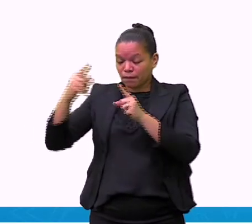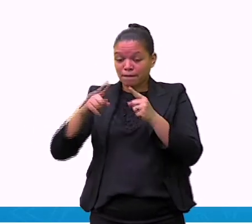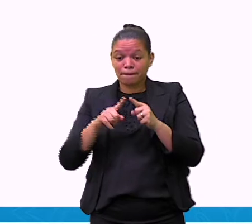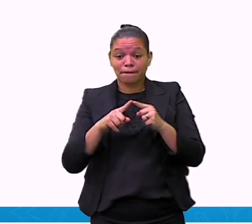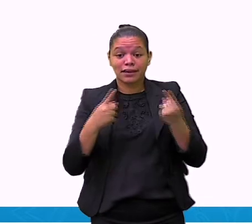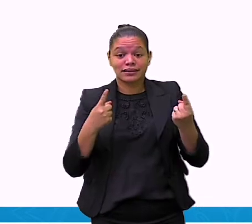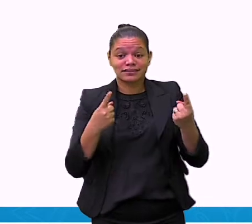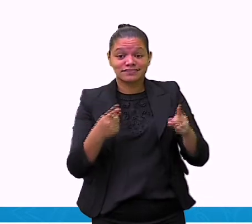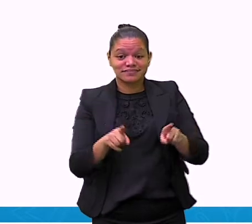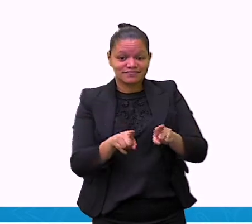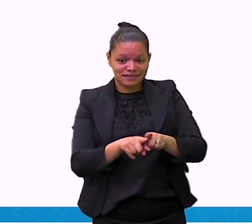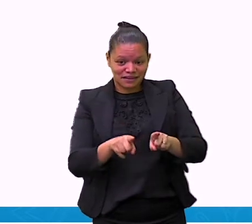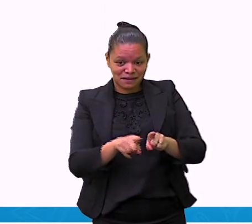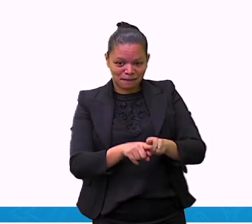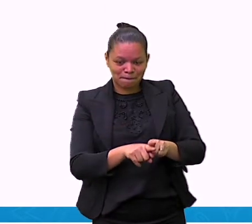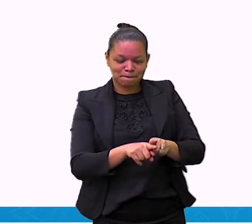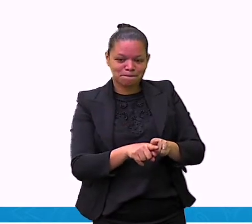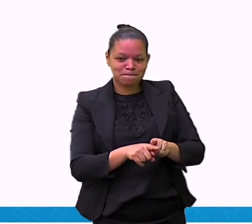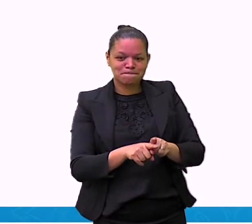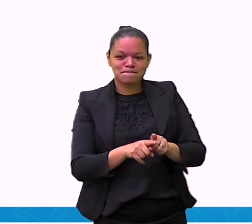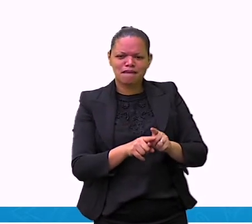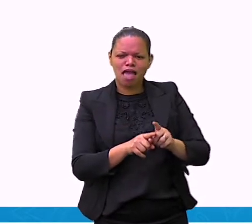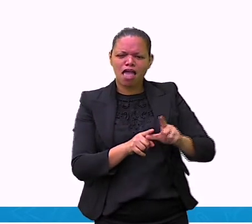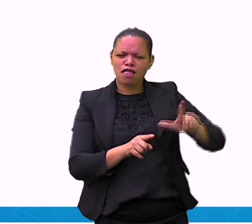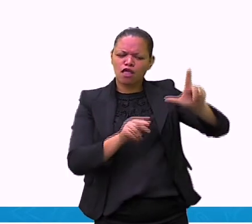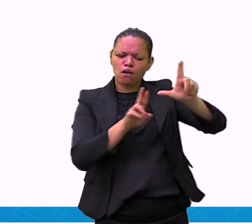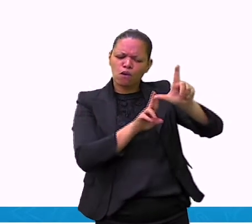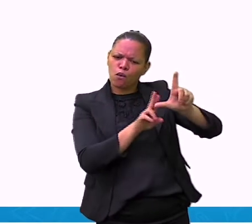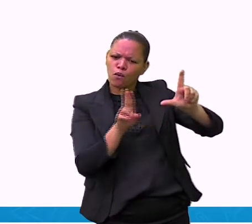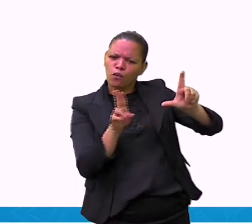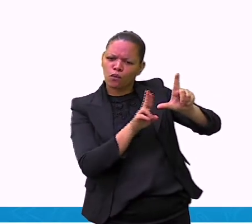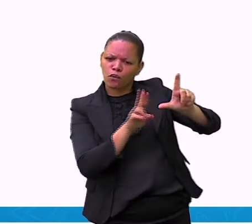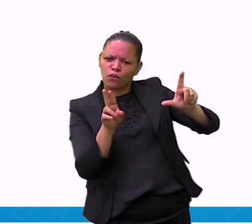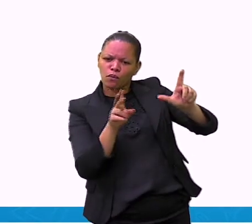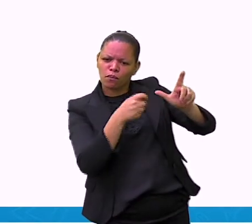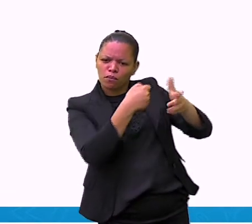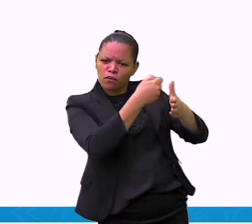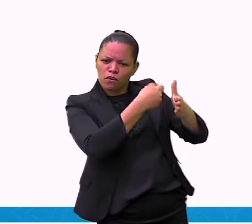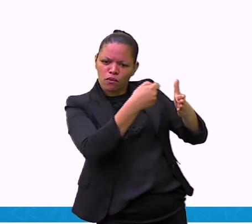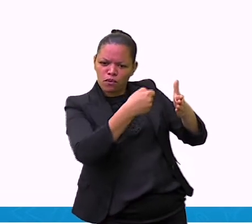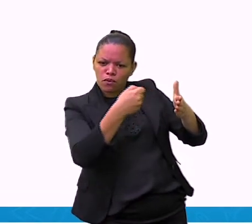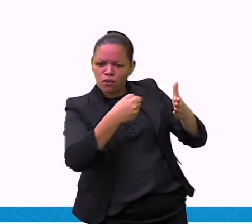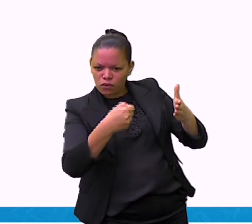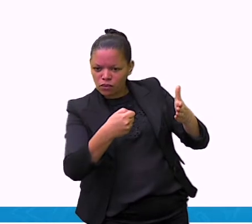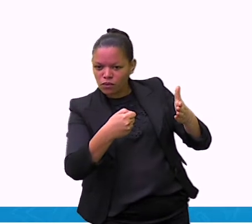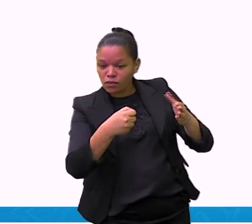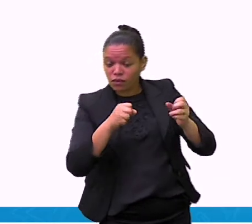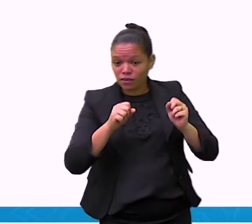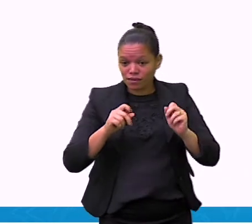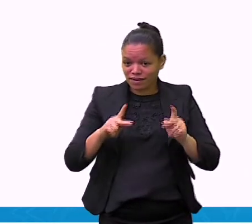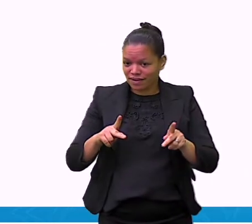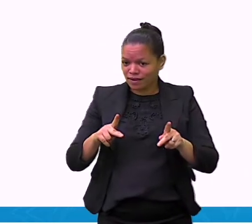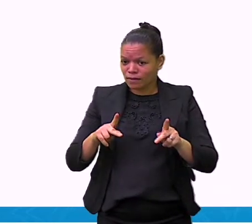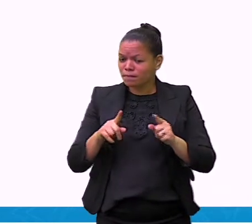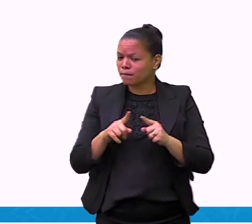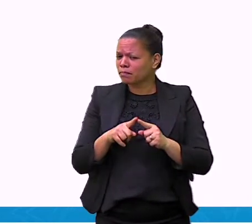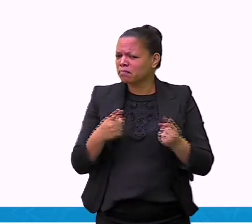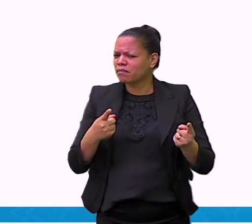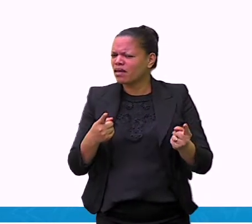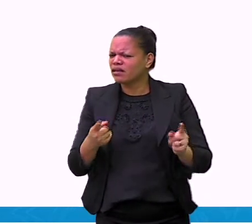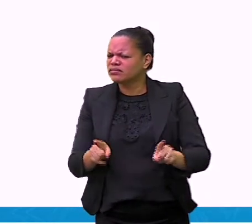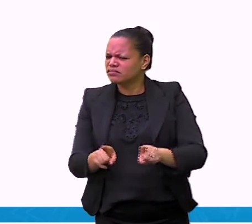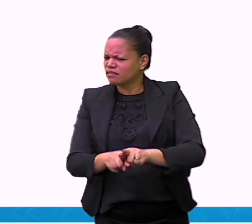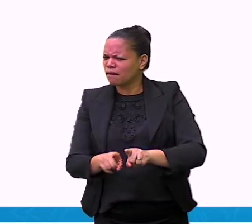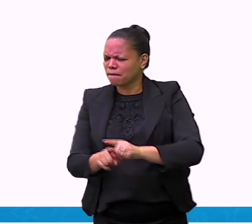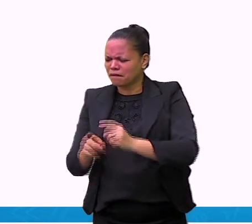você, na sua escola, já fez um desenho e escreveu alguma coisa embaixo?